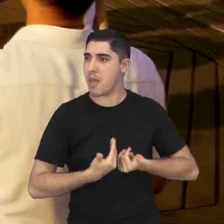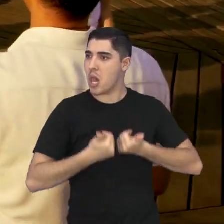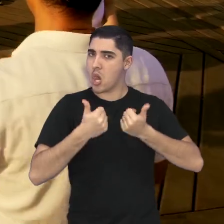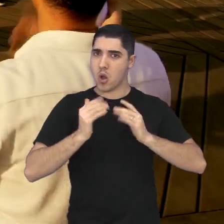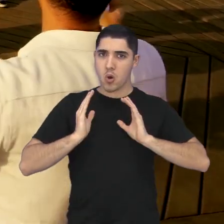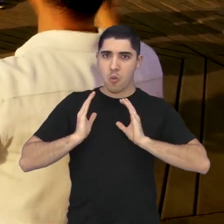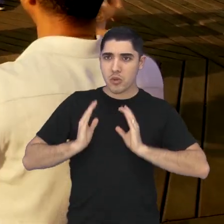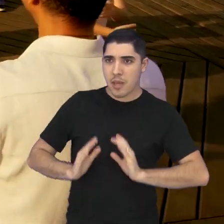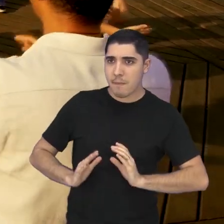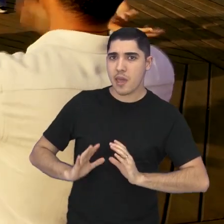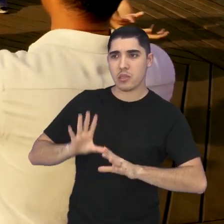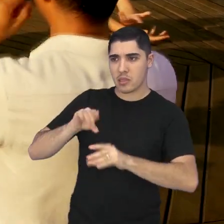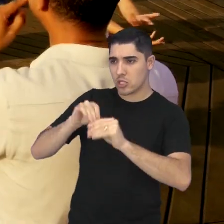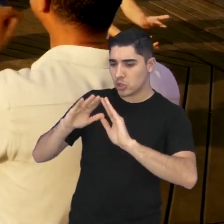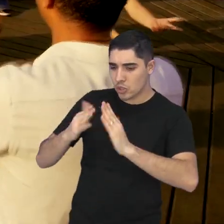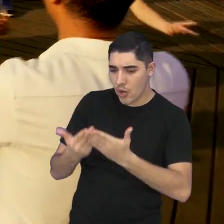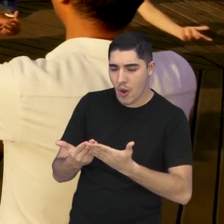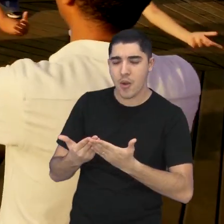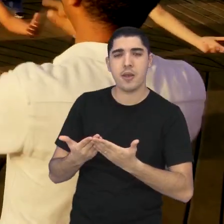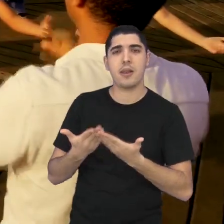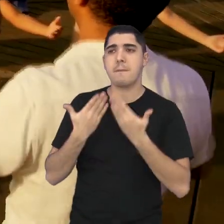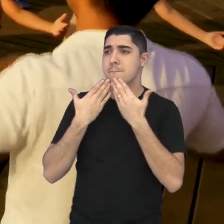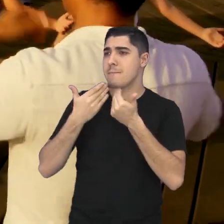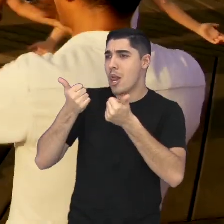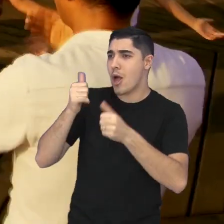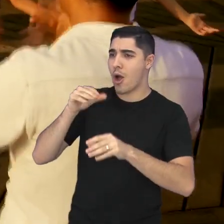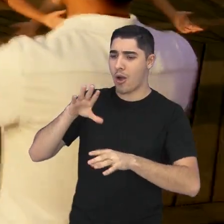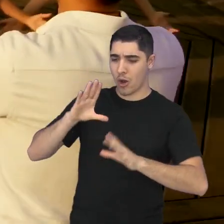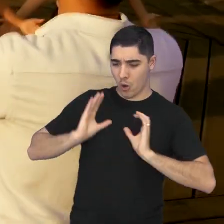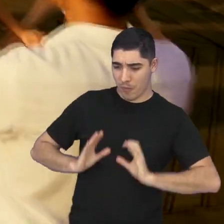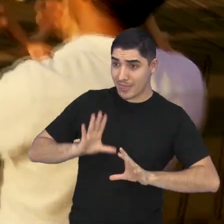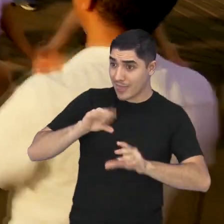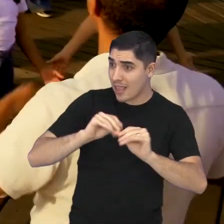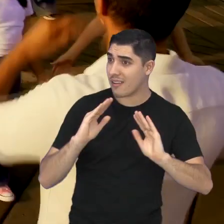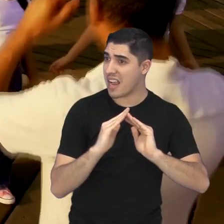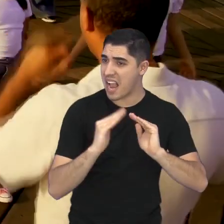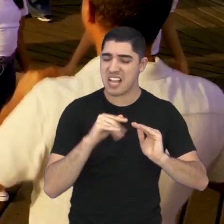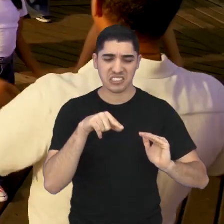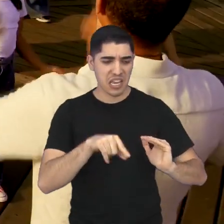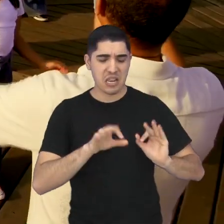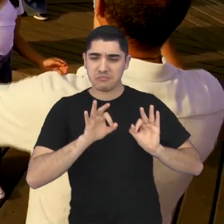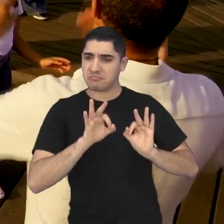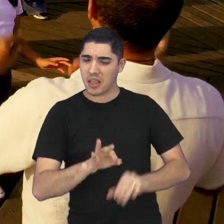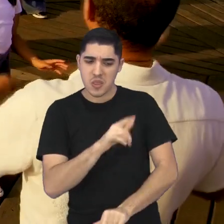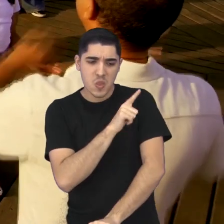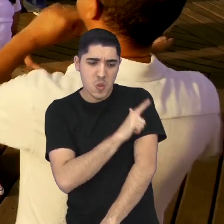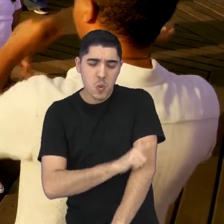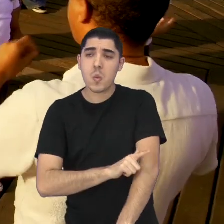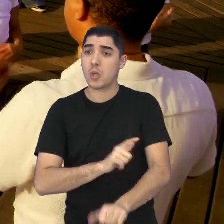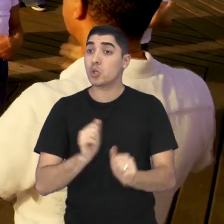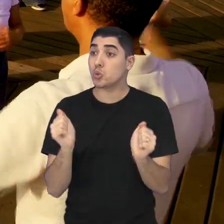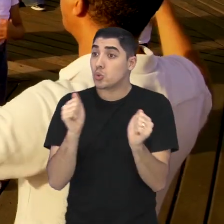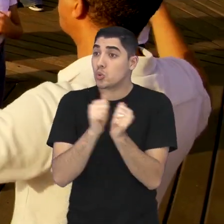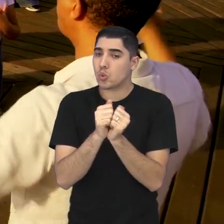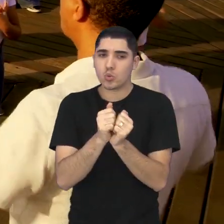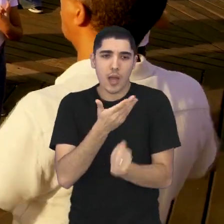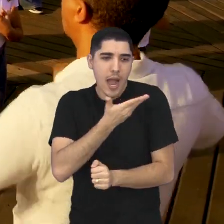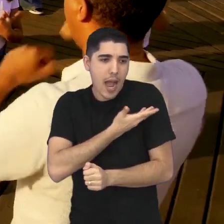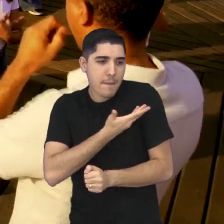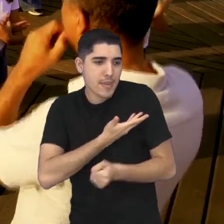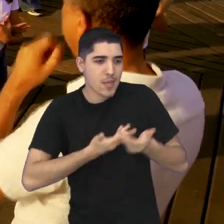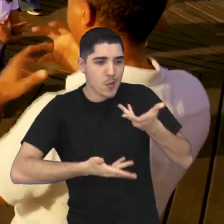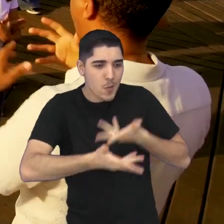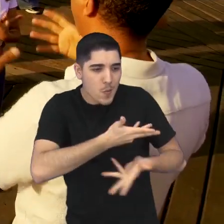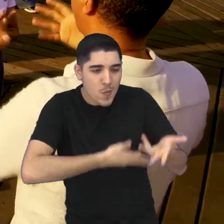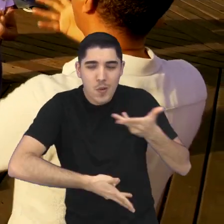muito o comportamento na escola, melhora o comportamento em casa, com colegas, com